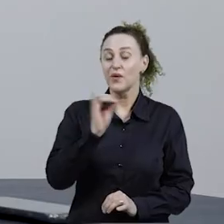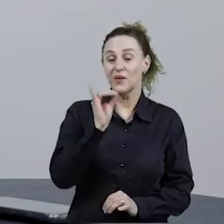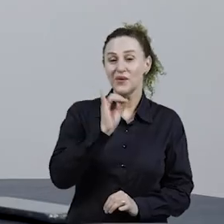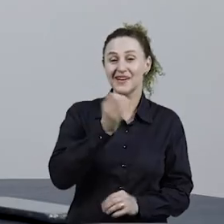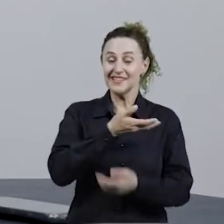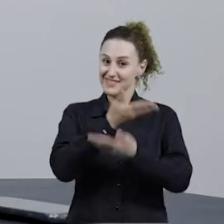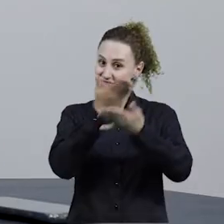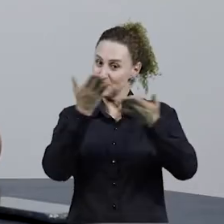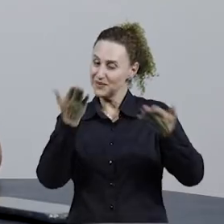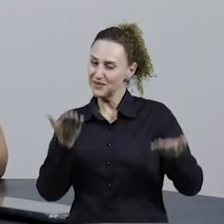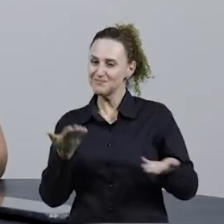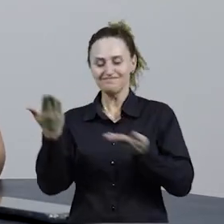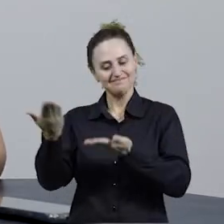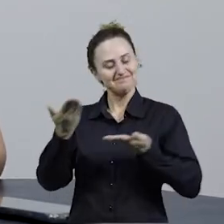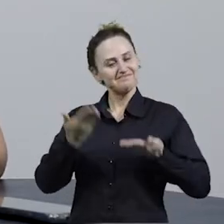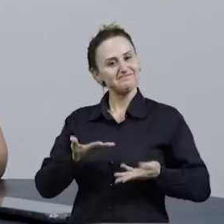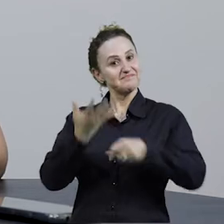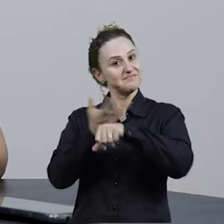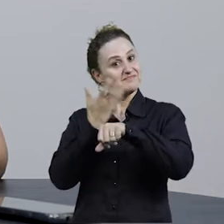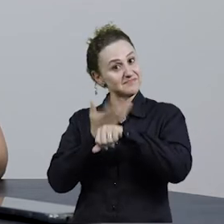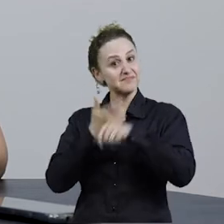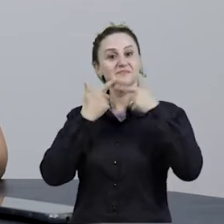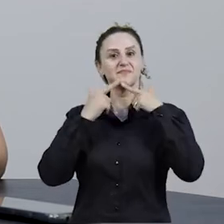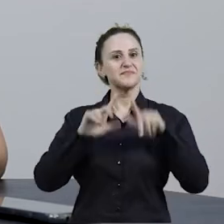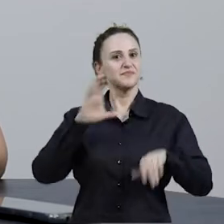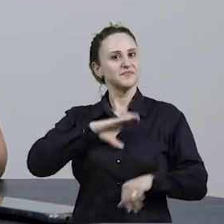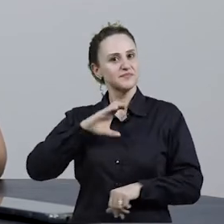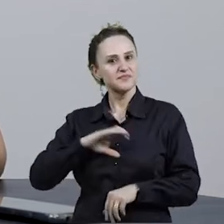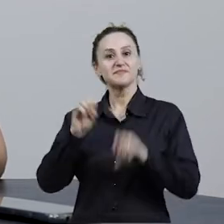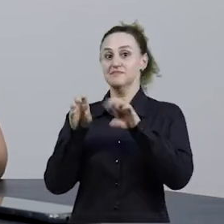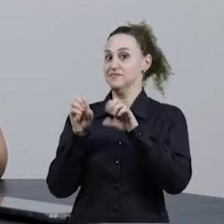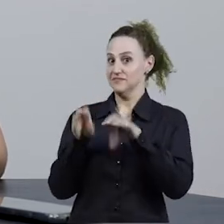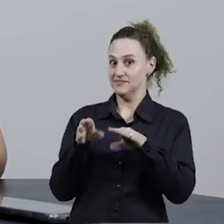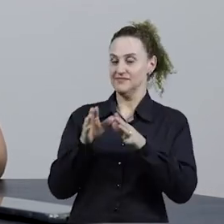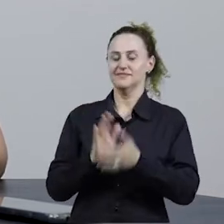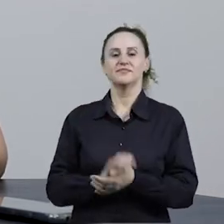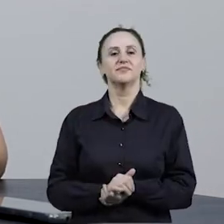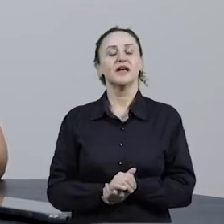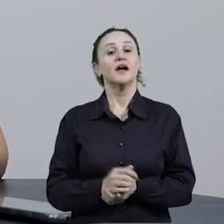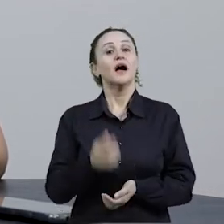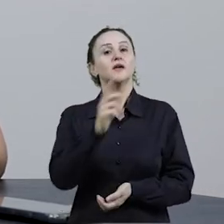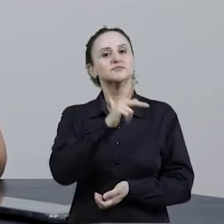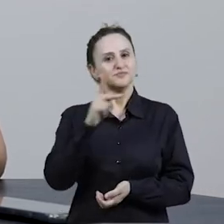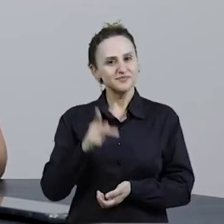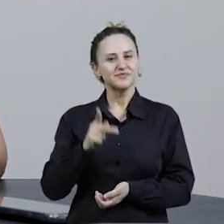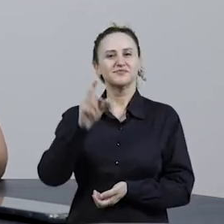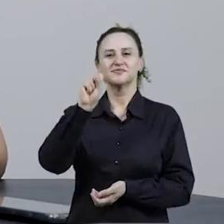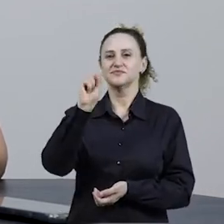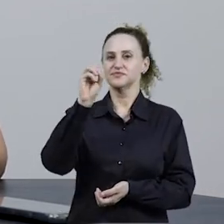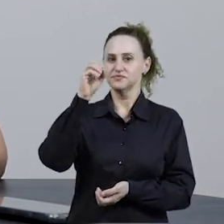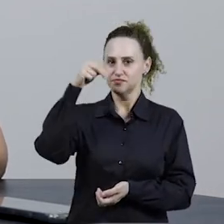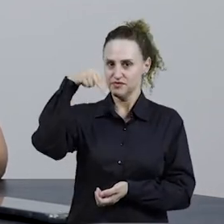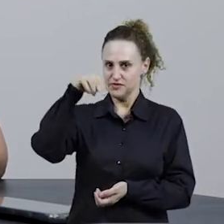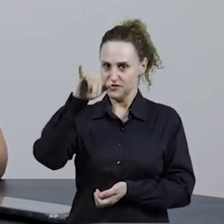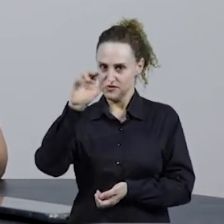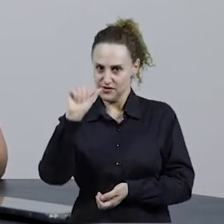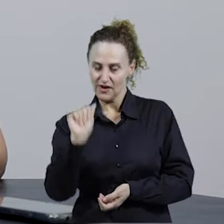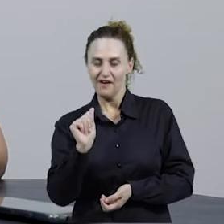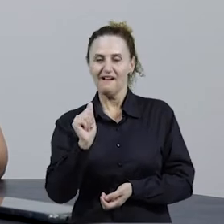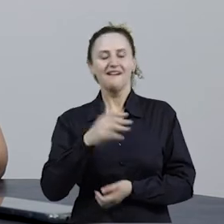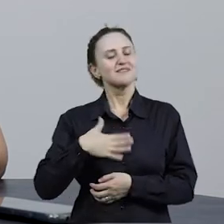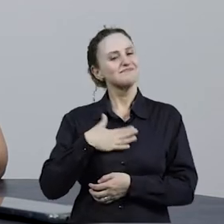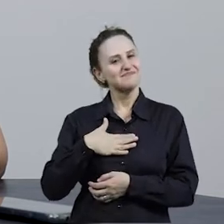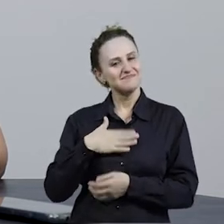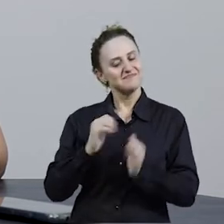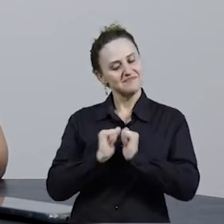Olá a todos, sejam muito bem-vindos à disciplina de língua portuguesa e ensino. Eu sou a professora Sônia e vai ser um prazer tê-los